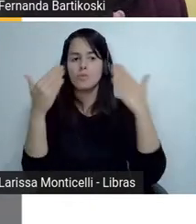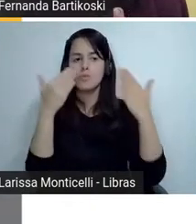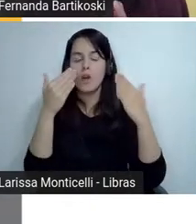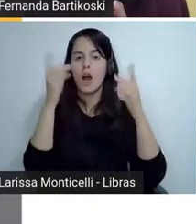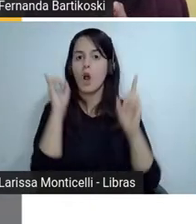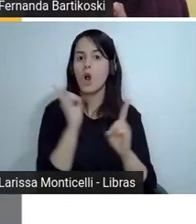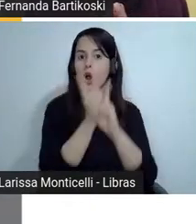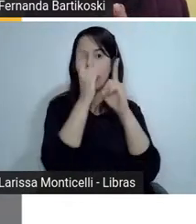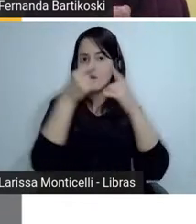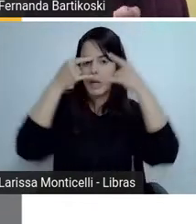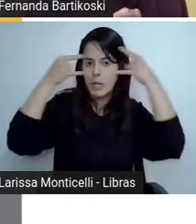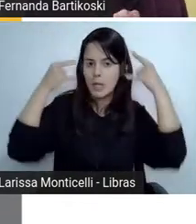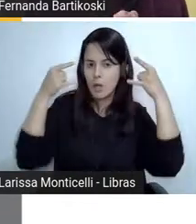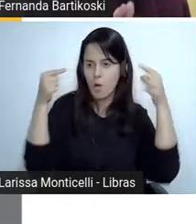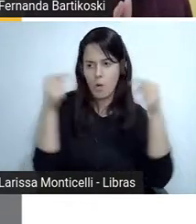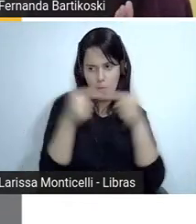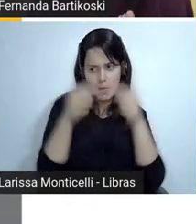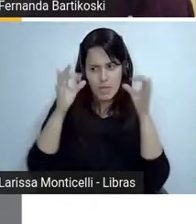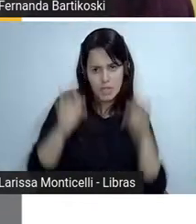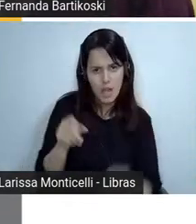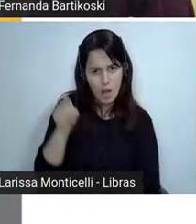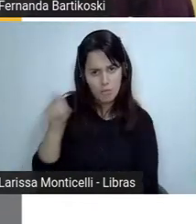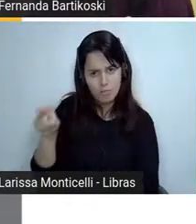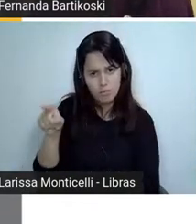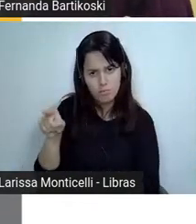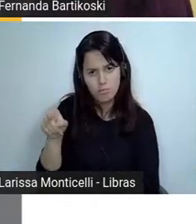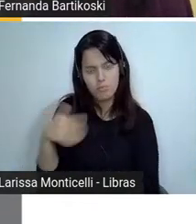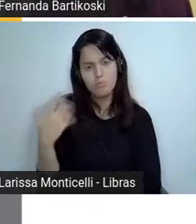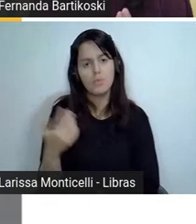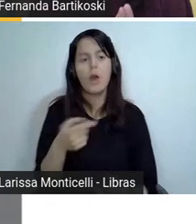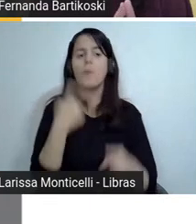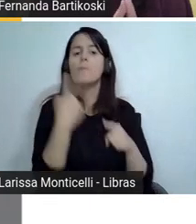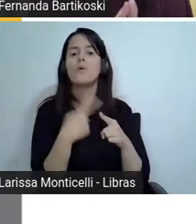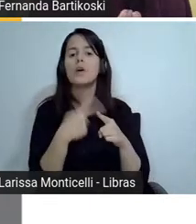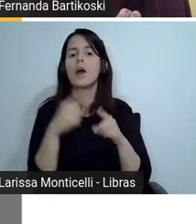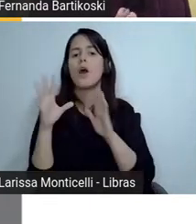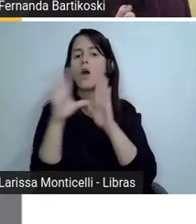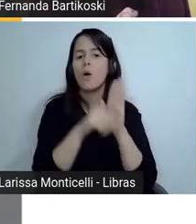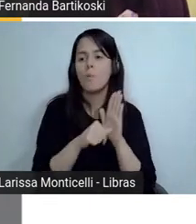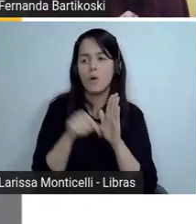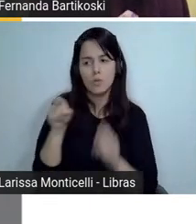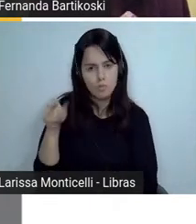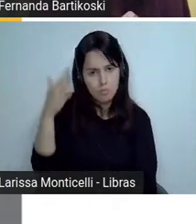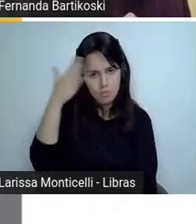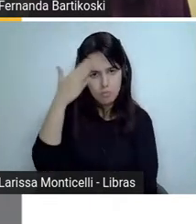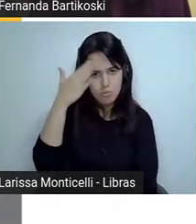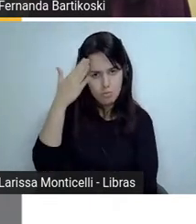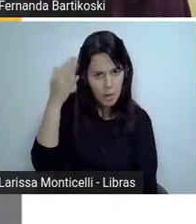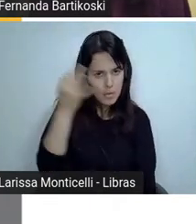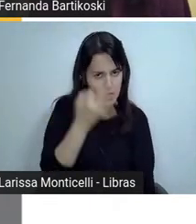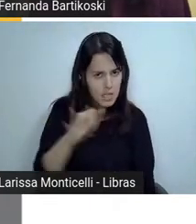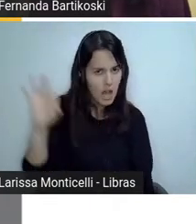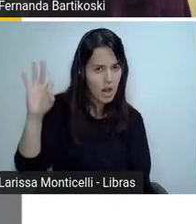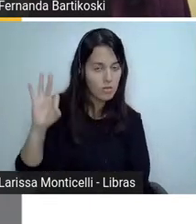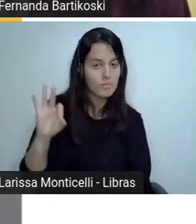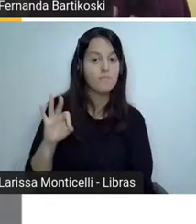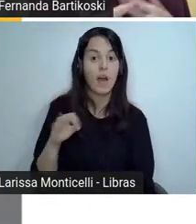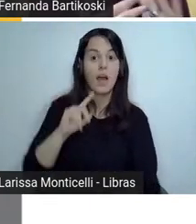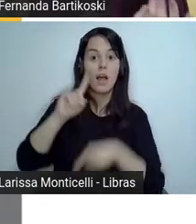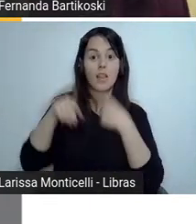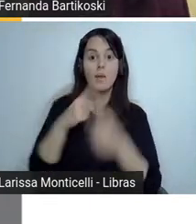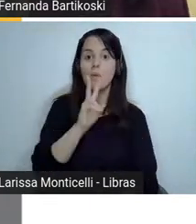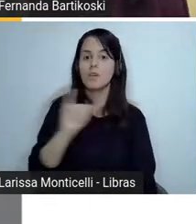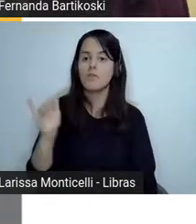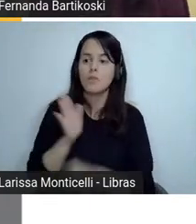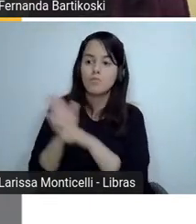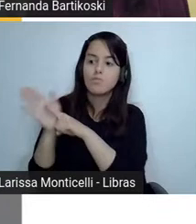qual o crime foi cometido se sim vamos fazer um levantamento sobre quem mais acertou na turma para isso montaremos um